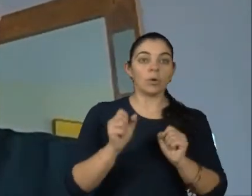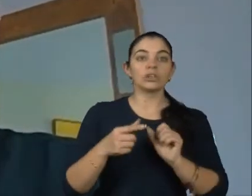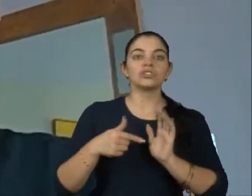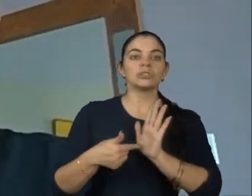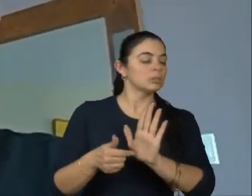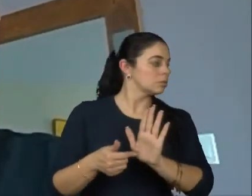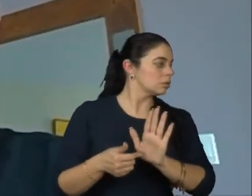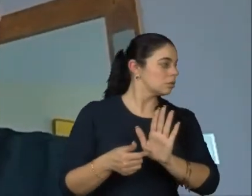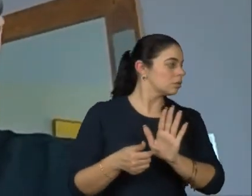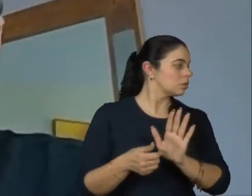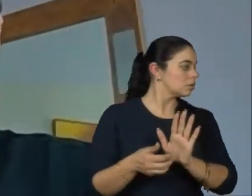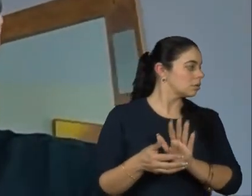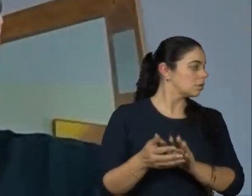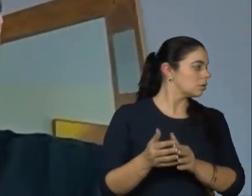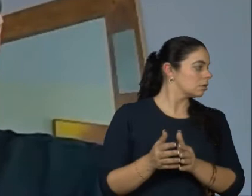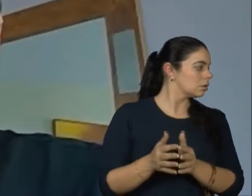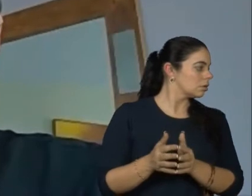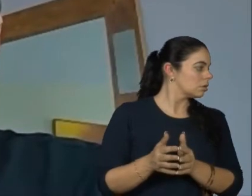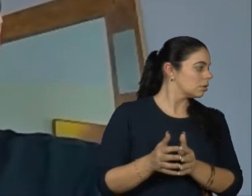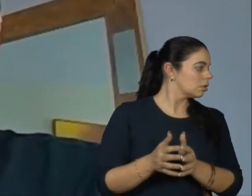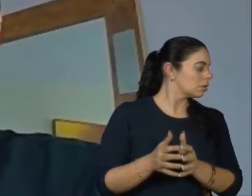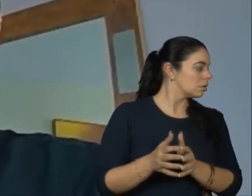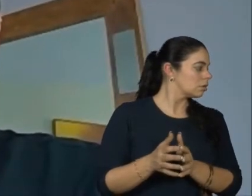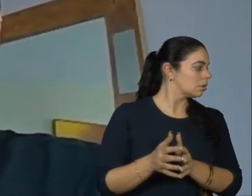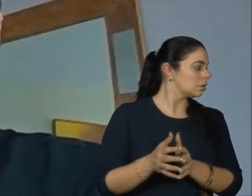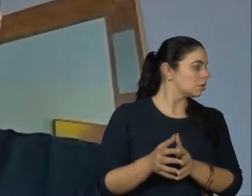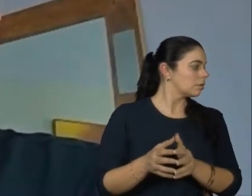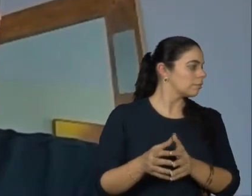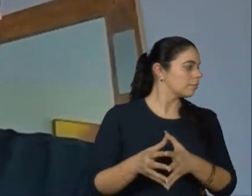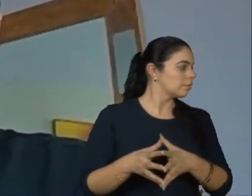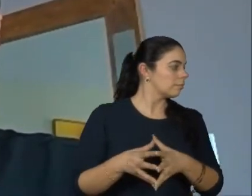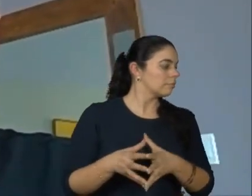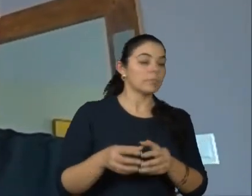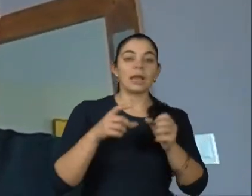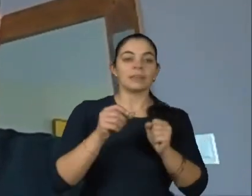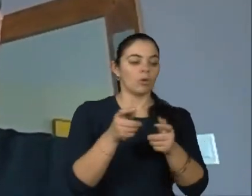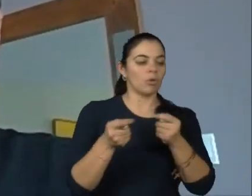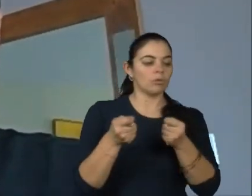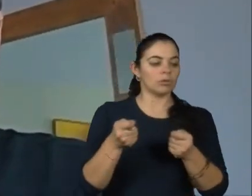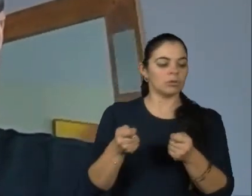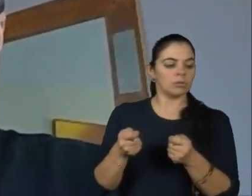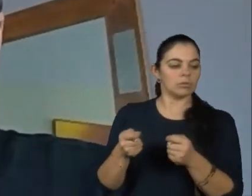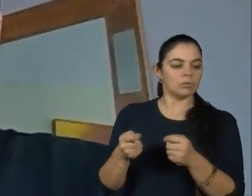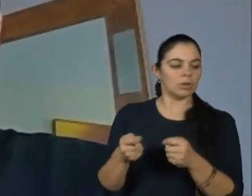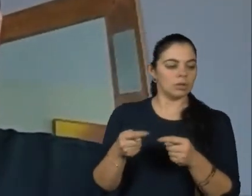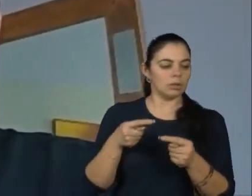Oi? Já está conectado. Está com controle de slide. Ok, obrigado, Alex.